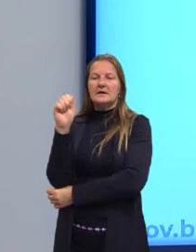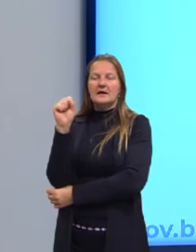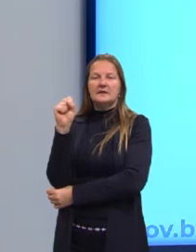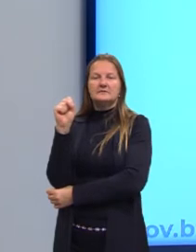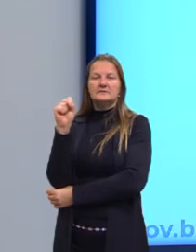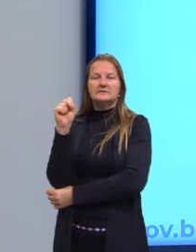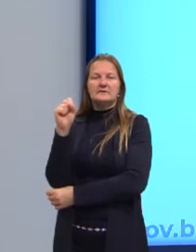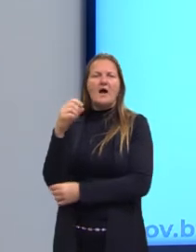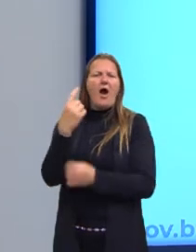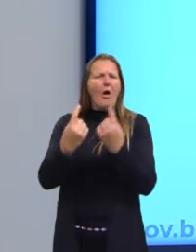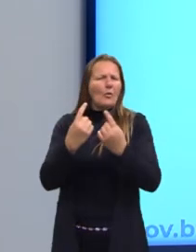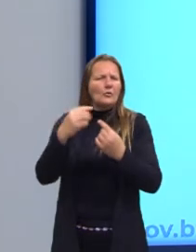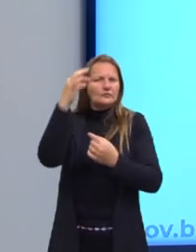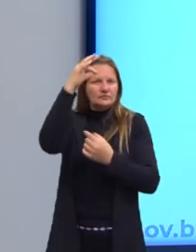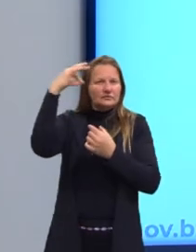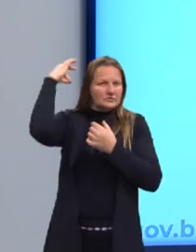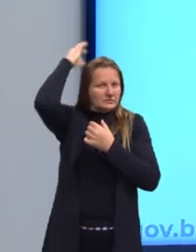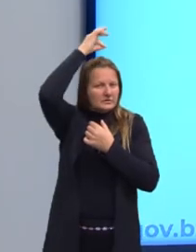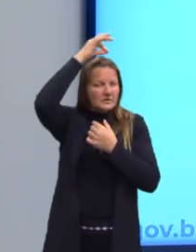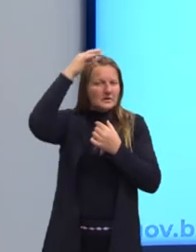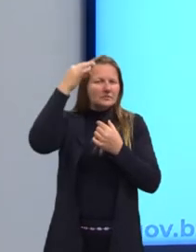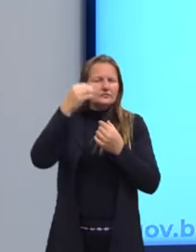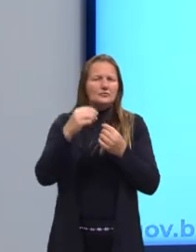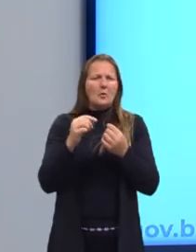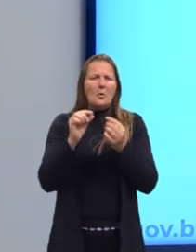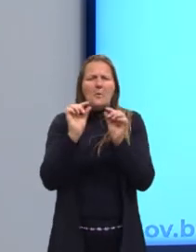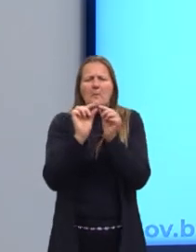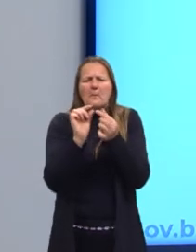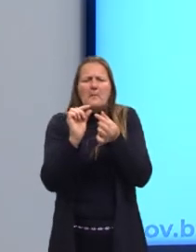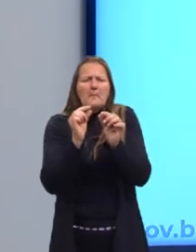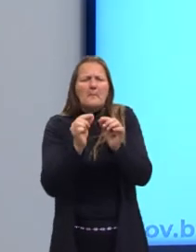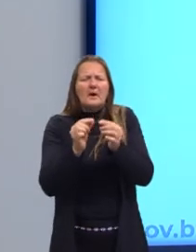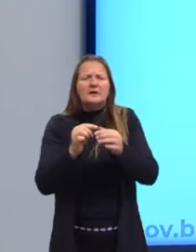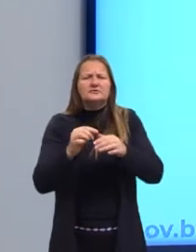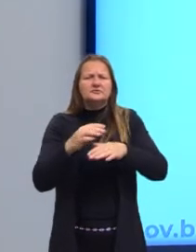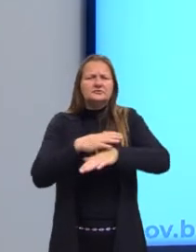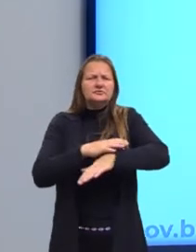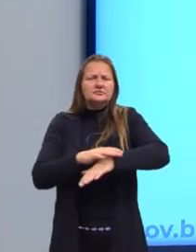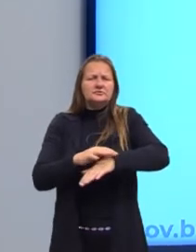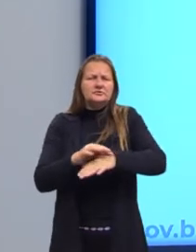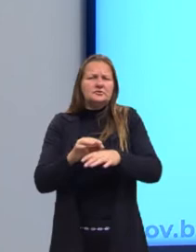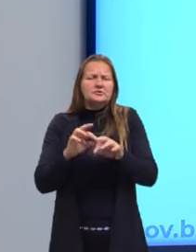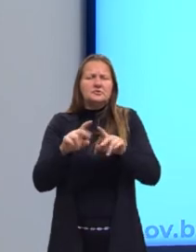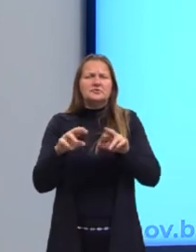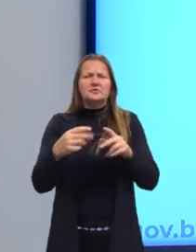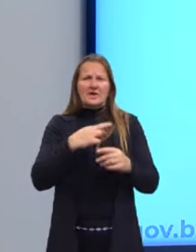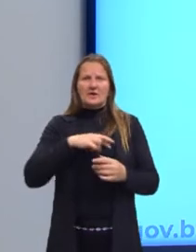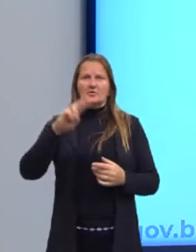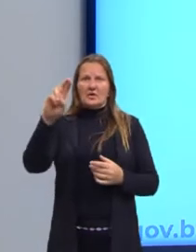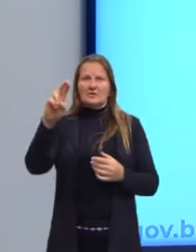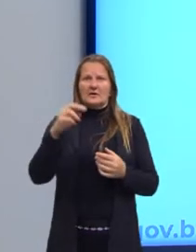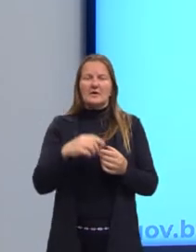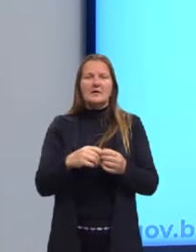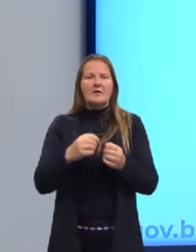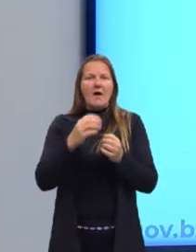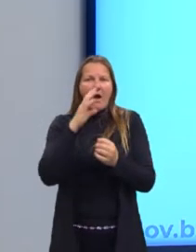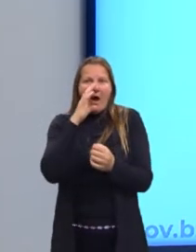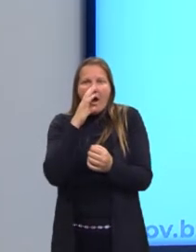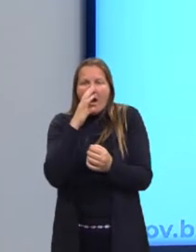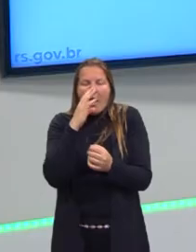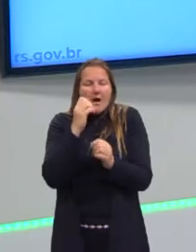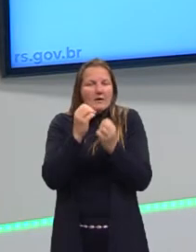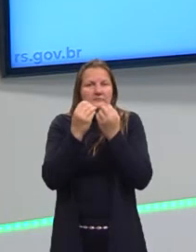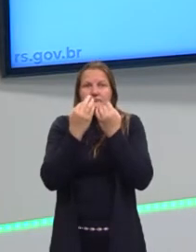os santos, algumas relíquias, partes, enfim, das relíquias religiosas, que cria esse valor